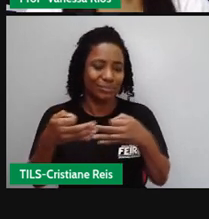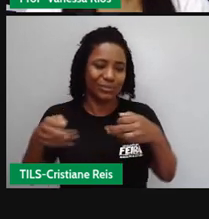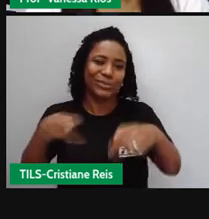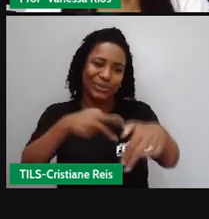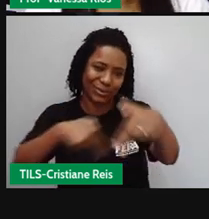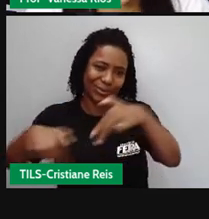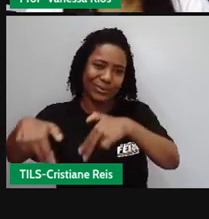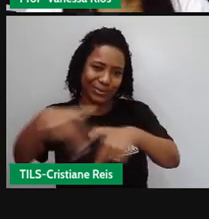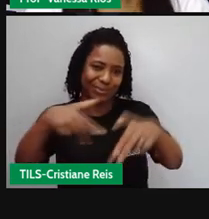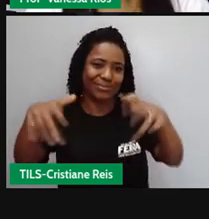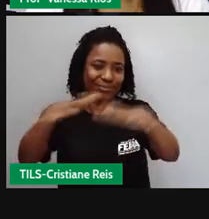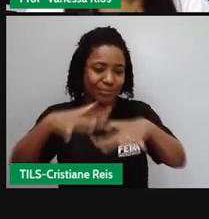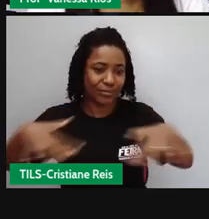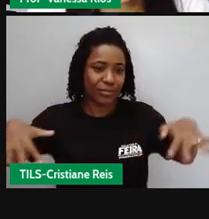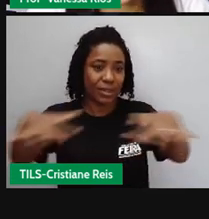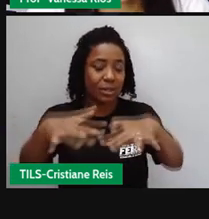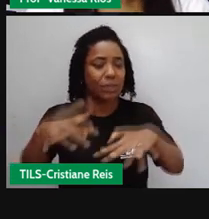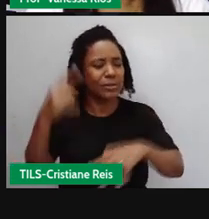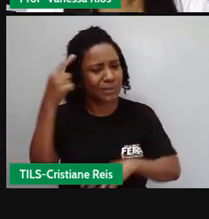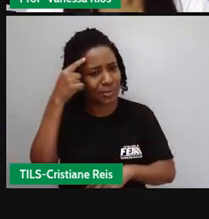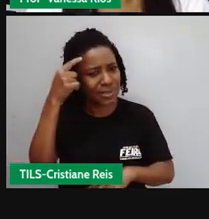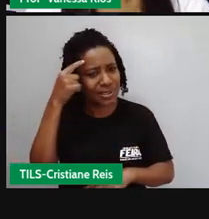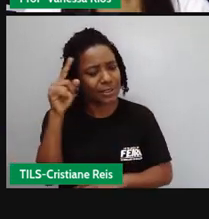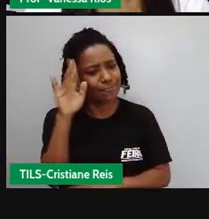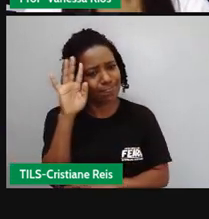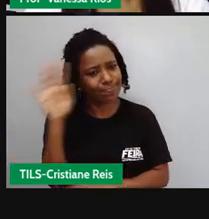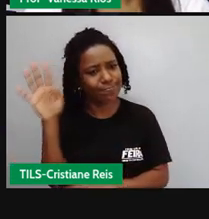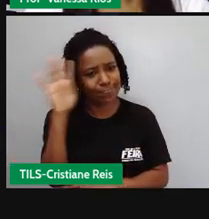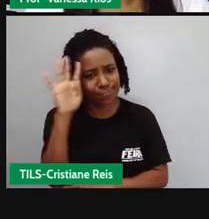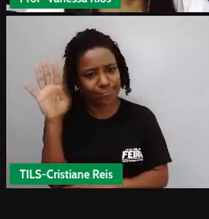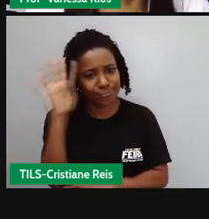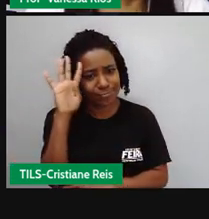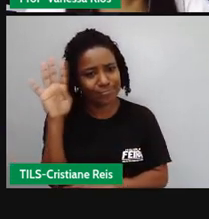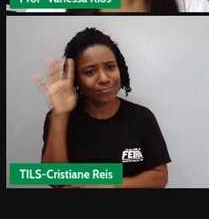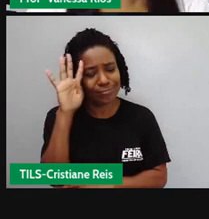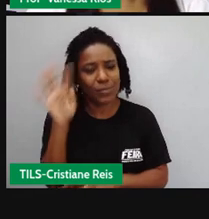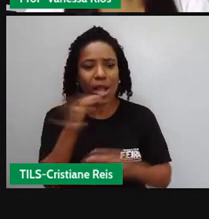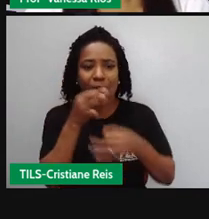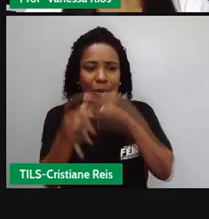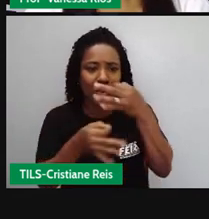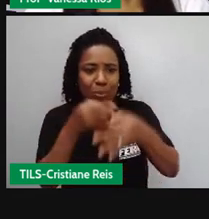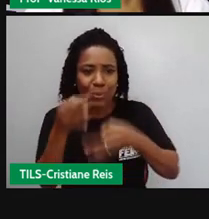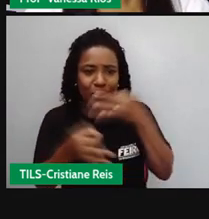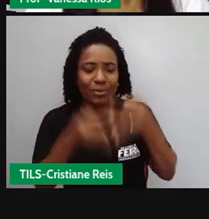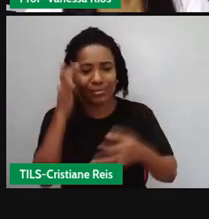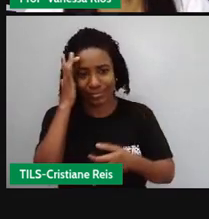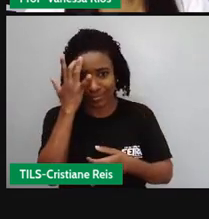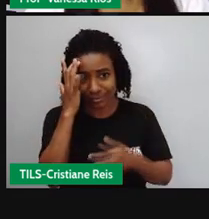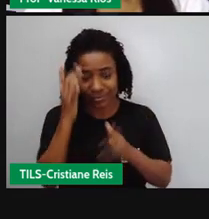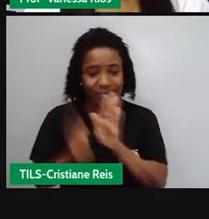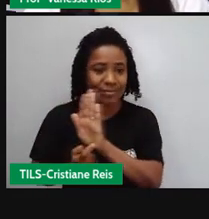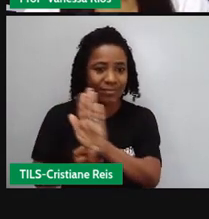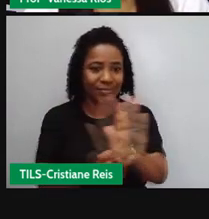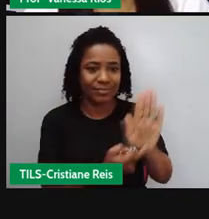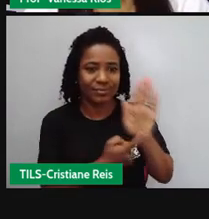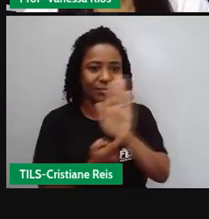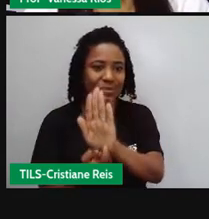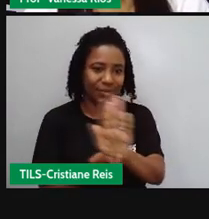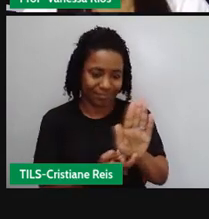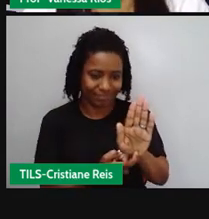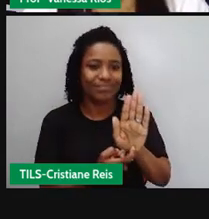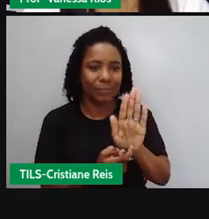de fazer repensar, né, refletir, quando traz aí as críticas e a apresentação de coisas que estão